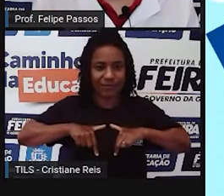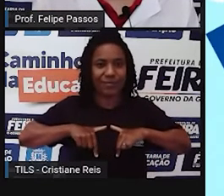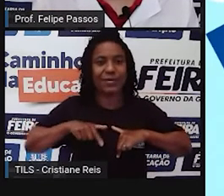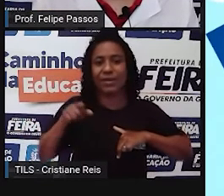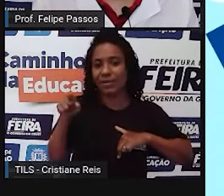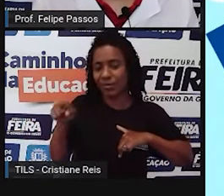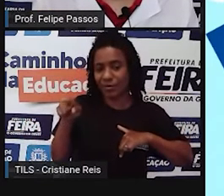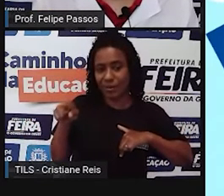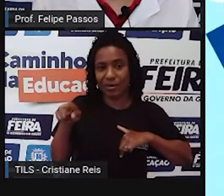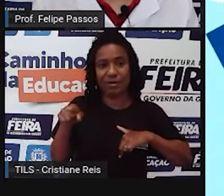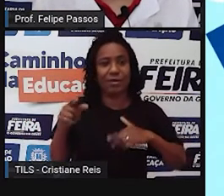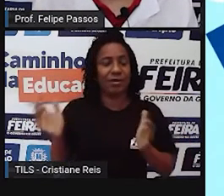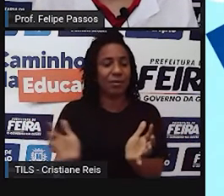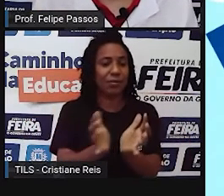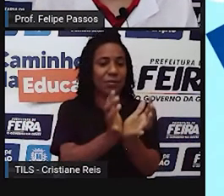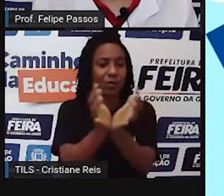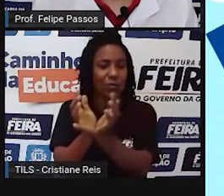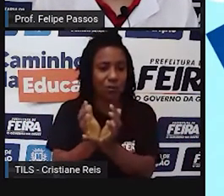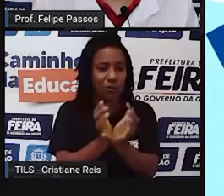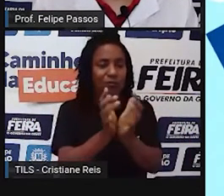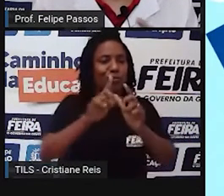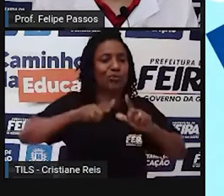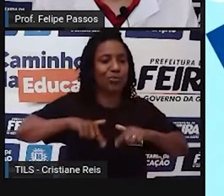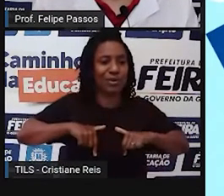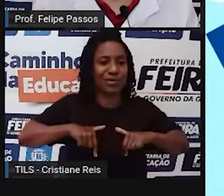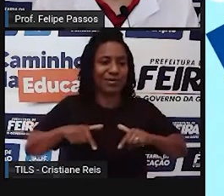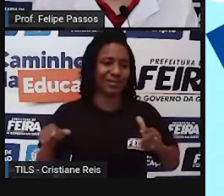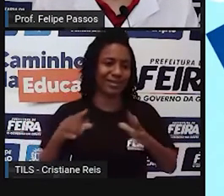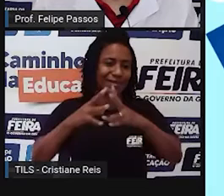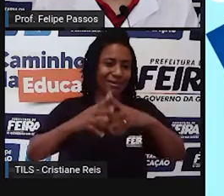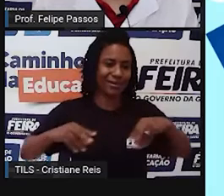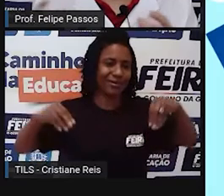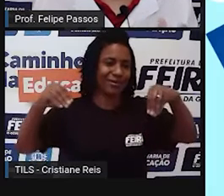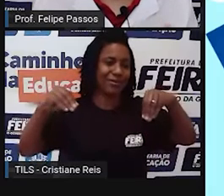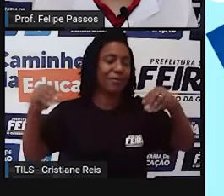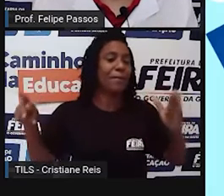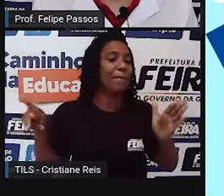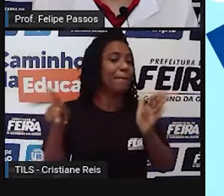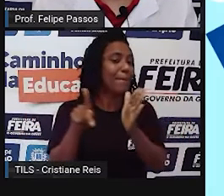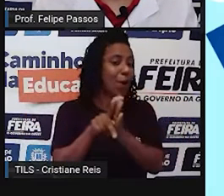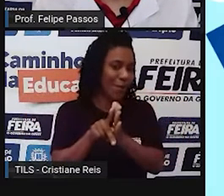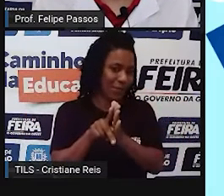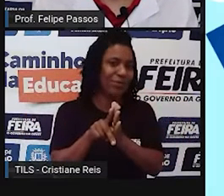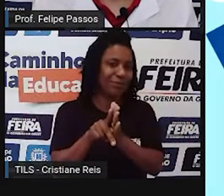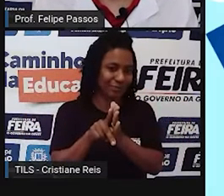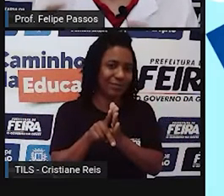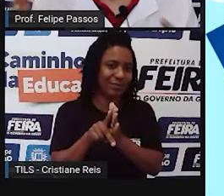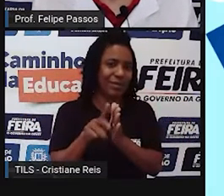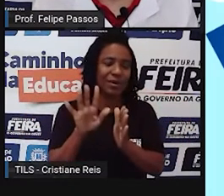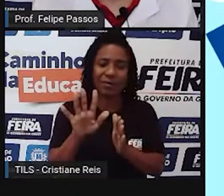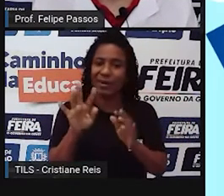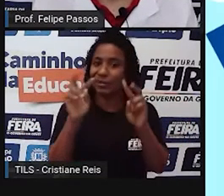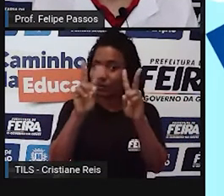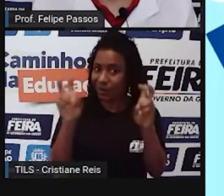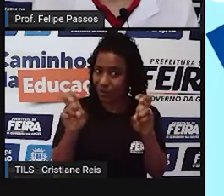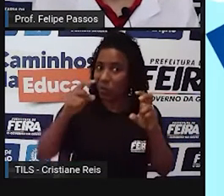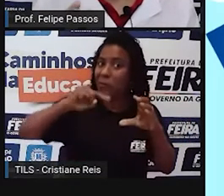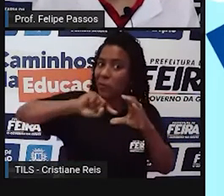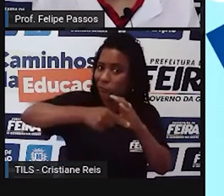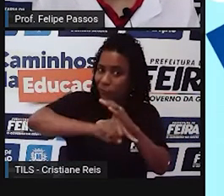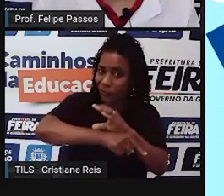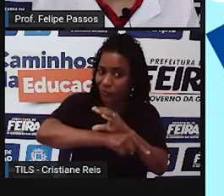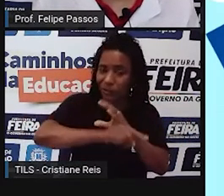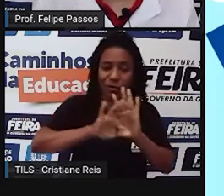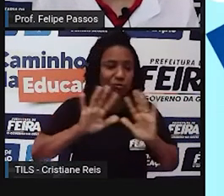um território deles, enfim, uma correção histórica. Mas isso aí é um tema muito mais profundo.